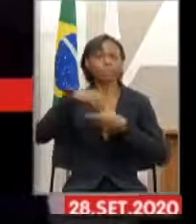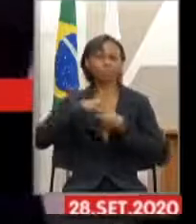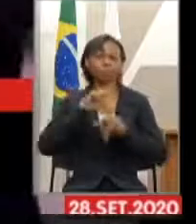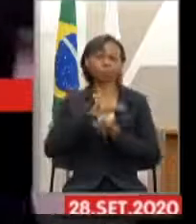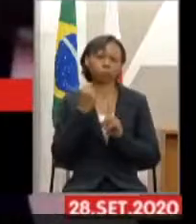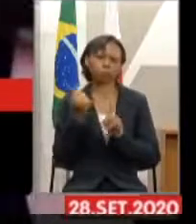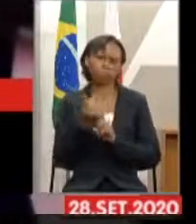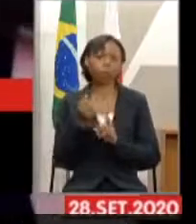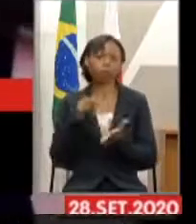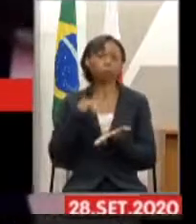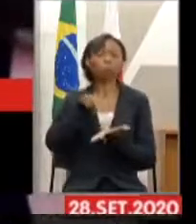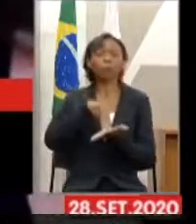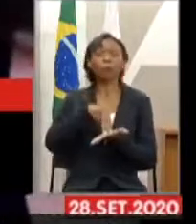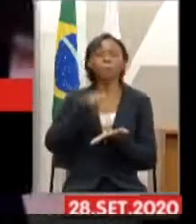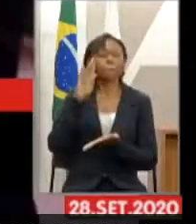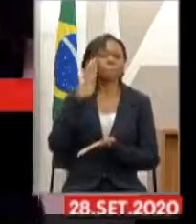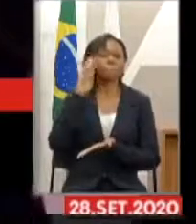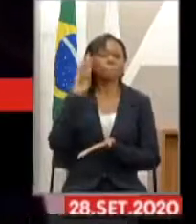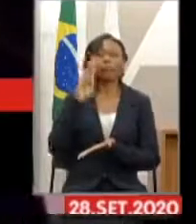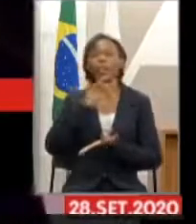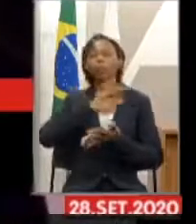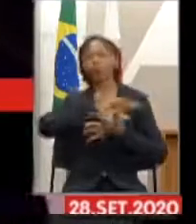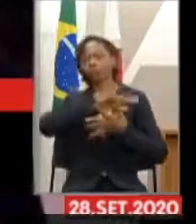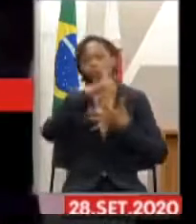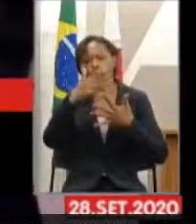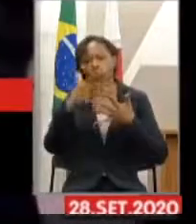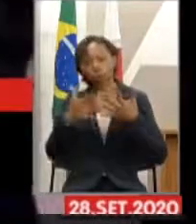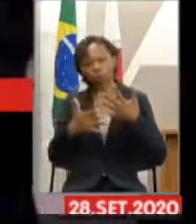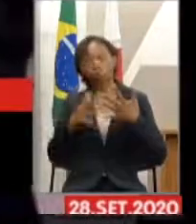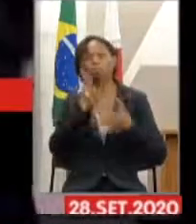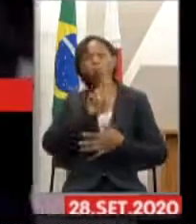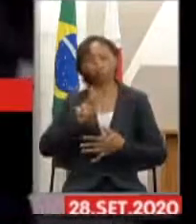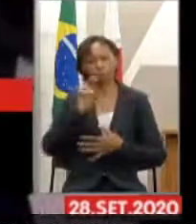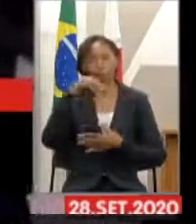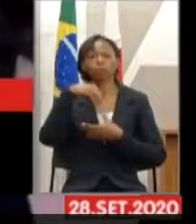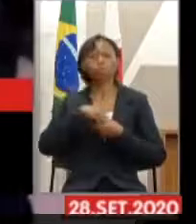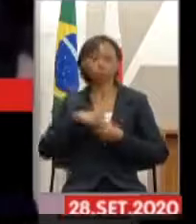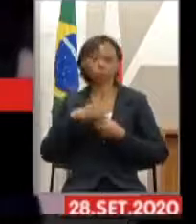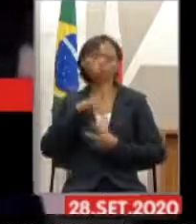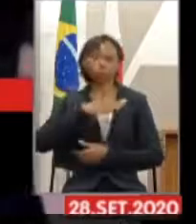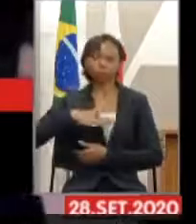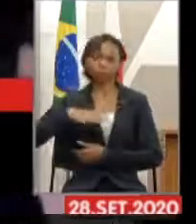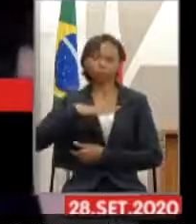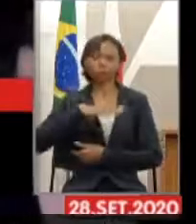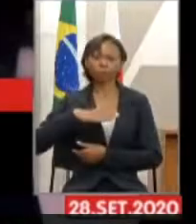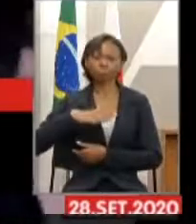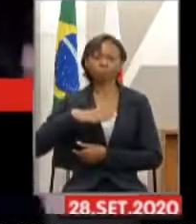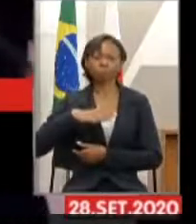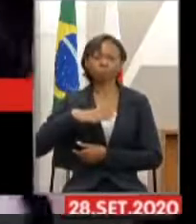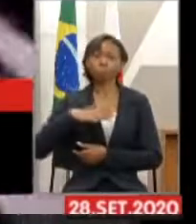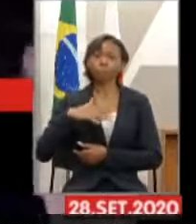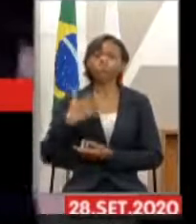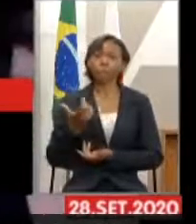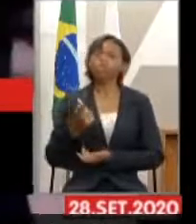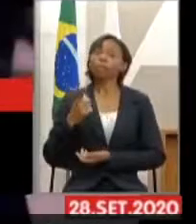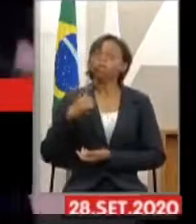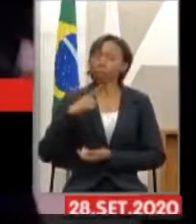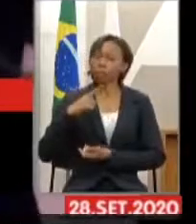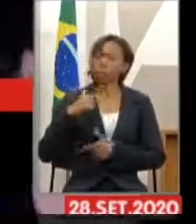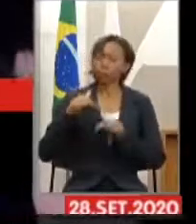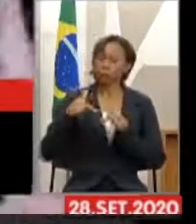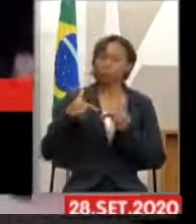protagonizando o uso da língua brasileira de sinais em nosso ambiente o tempo todo. A gente tem as nossas ações